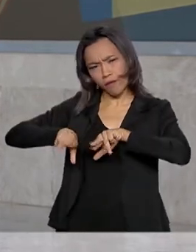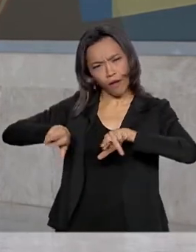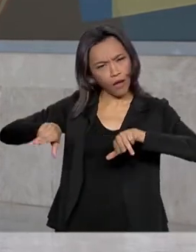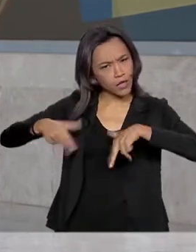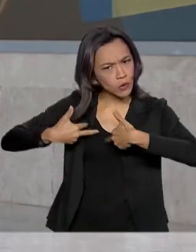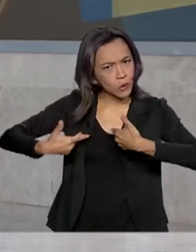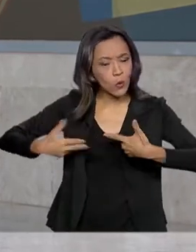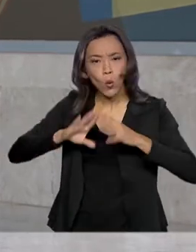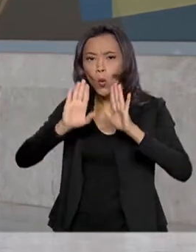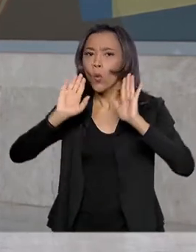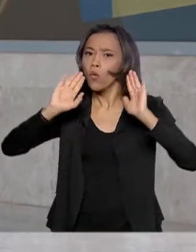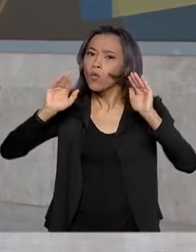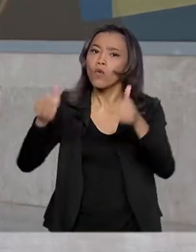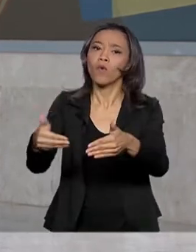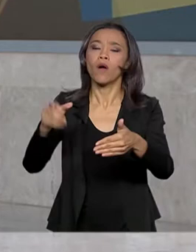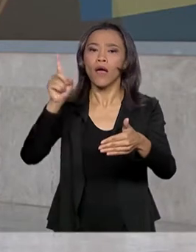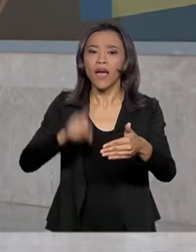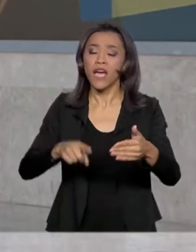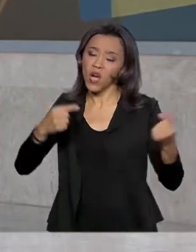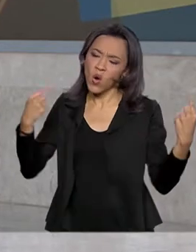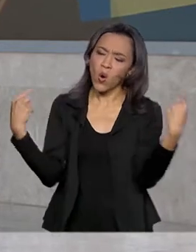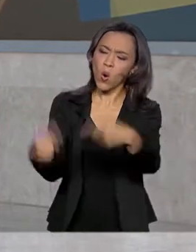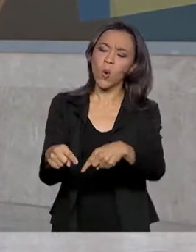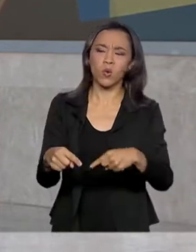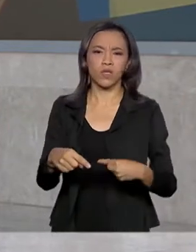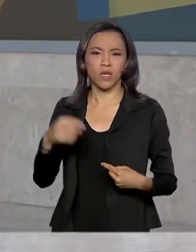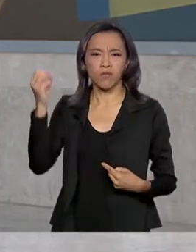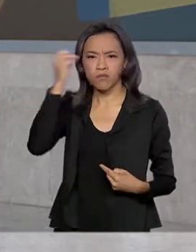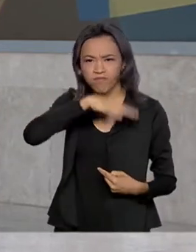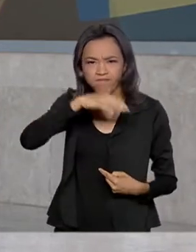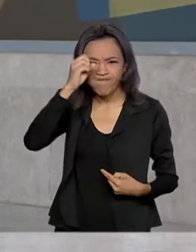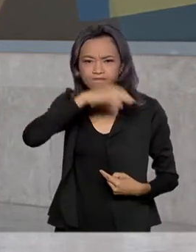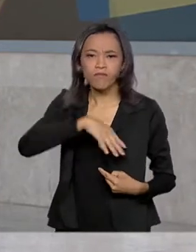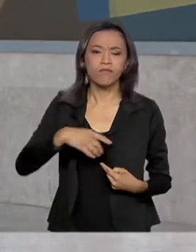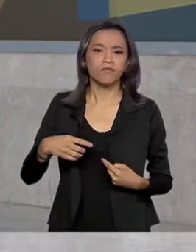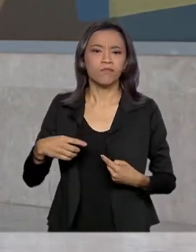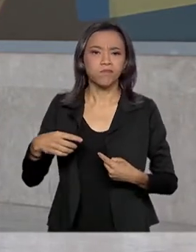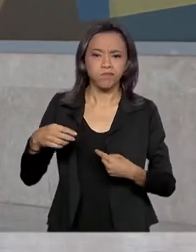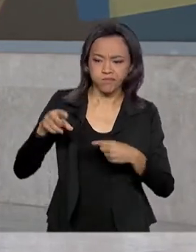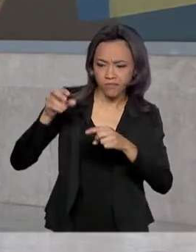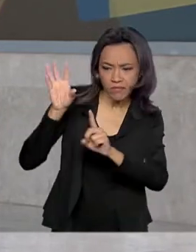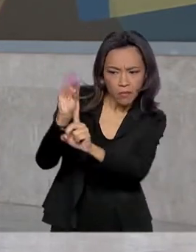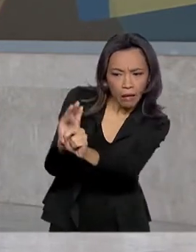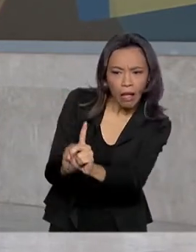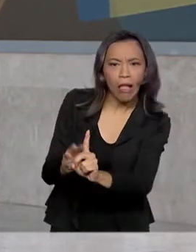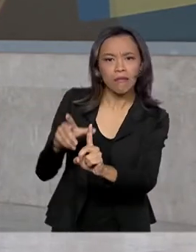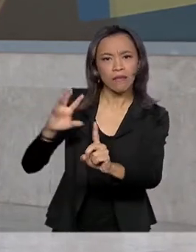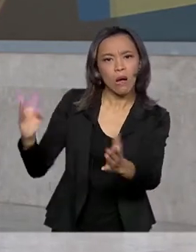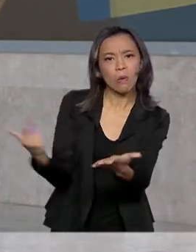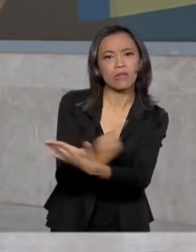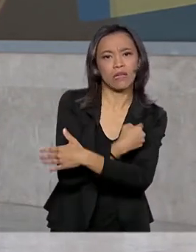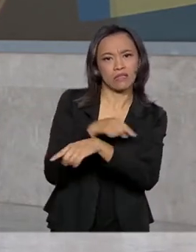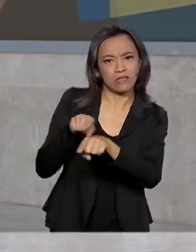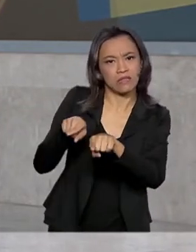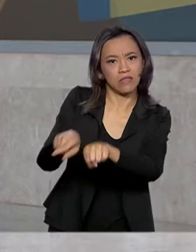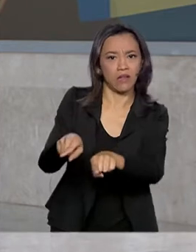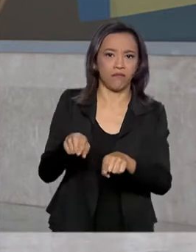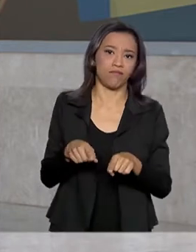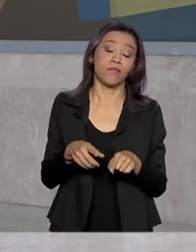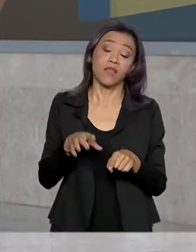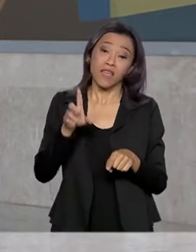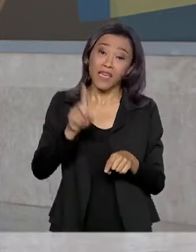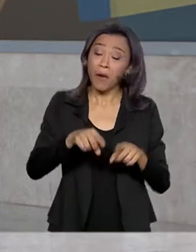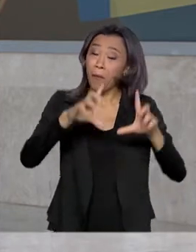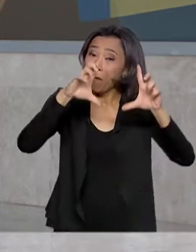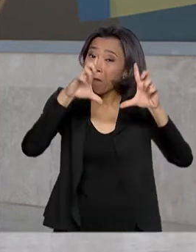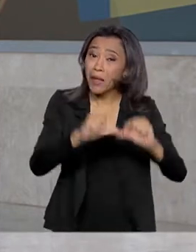é o combate à exploração sexual dos menores que vivem na ilha, que tem o menor IDH do Brasil, ou seja, o menor